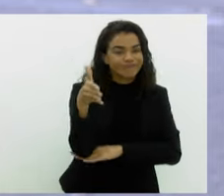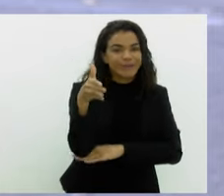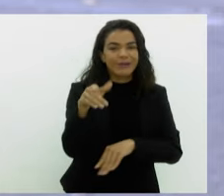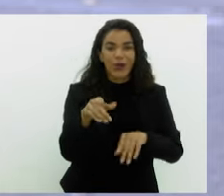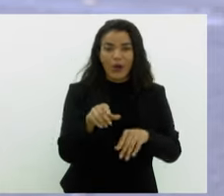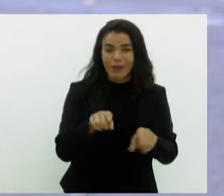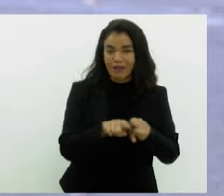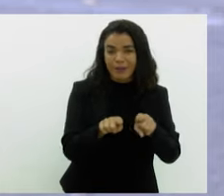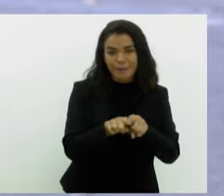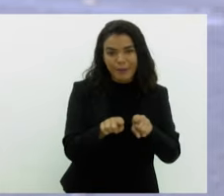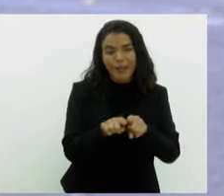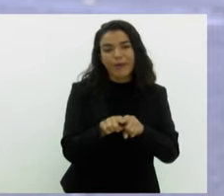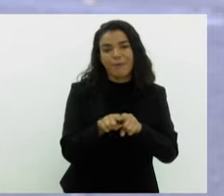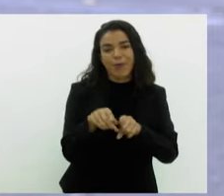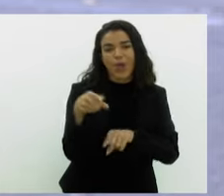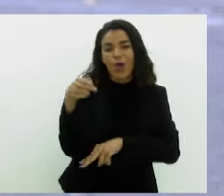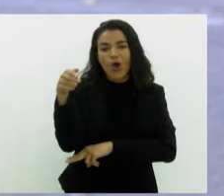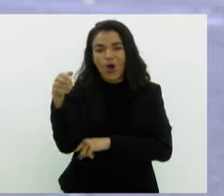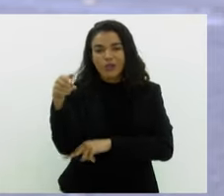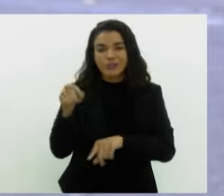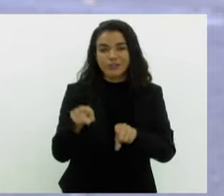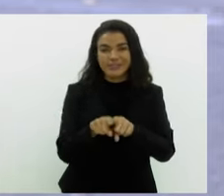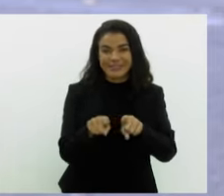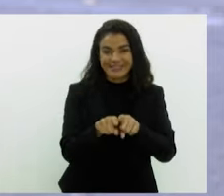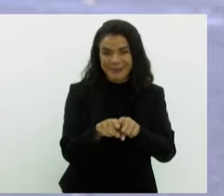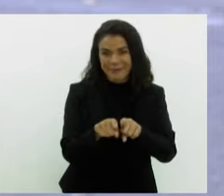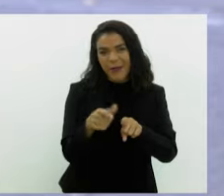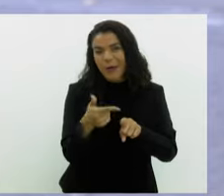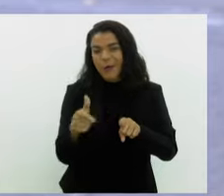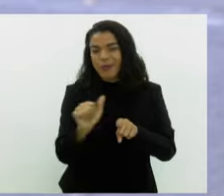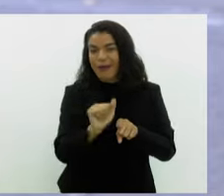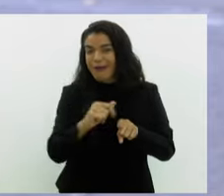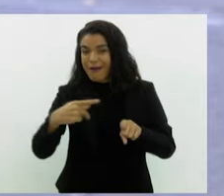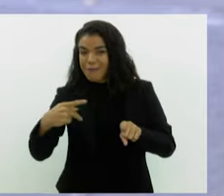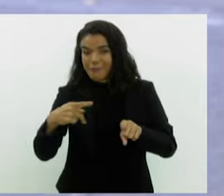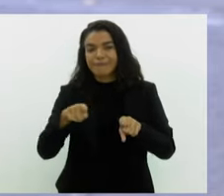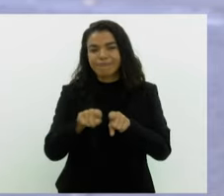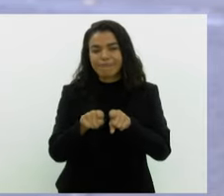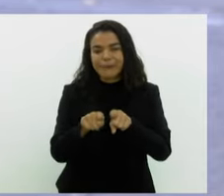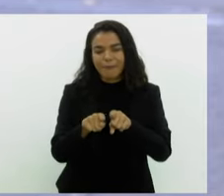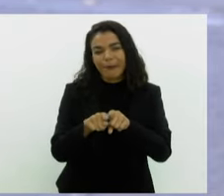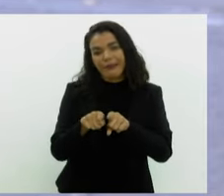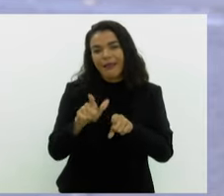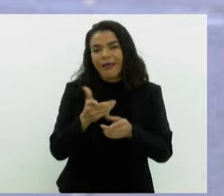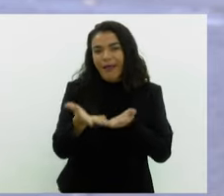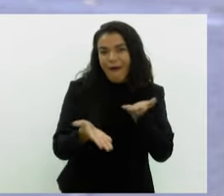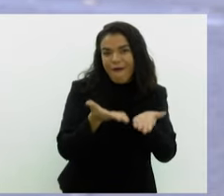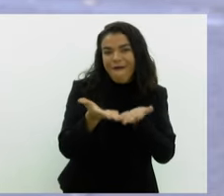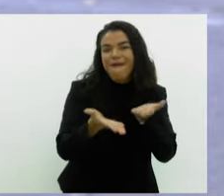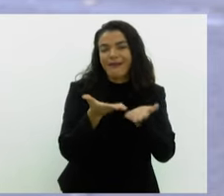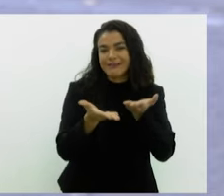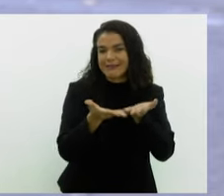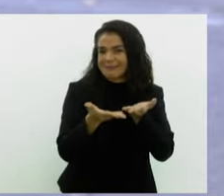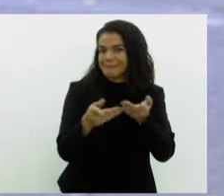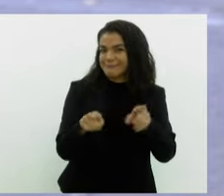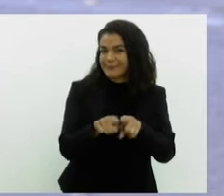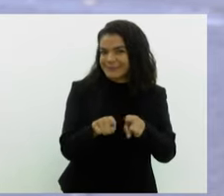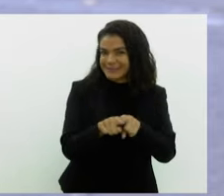só de hotel, mas de hostels, e esses aplicativos também que costumam atender a essa demanda também